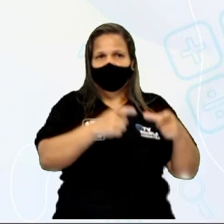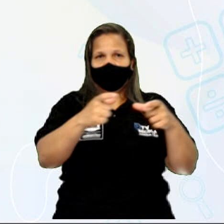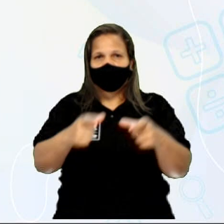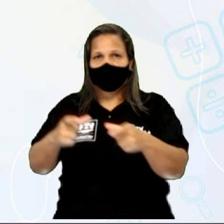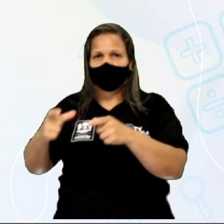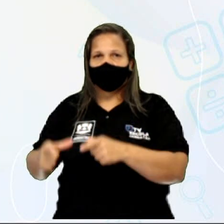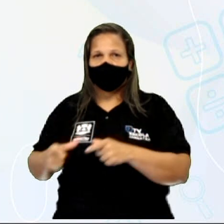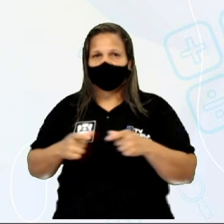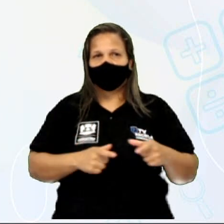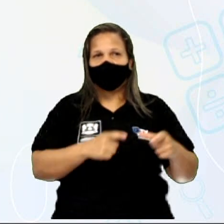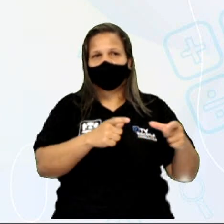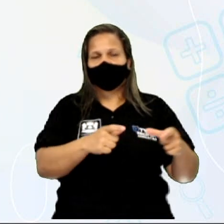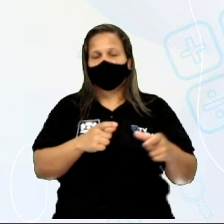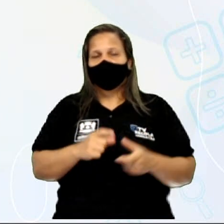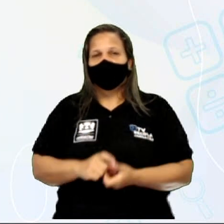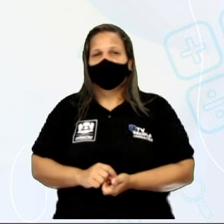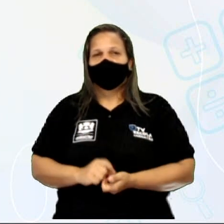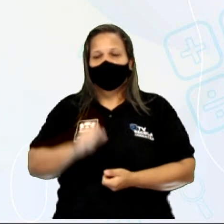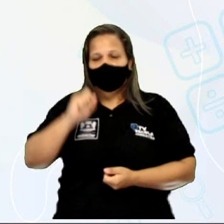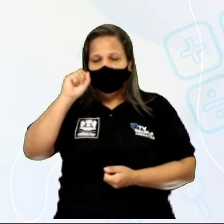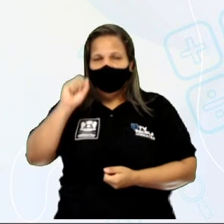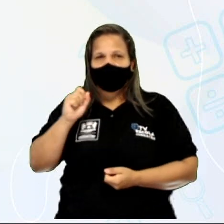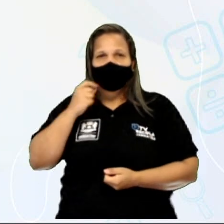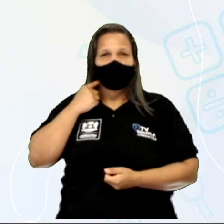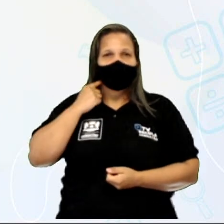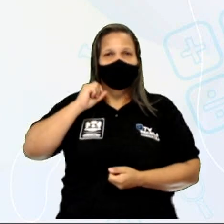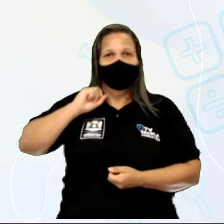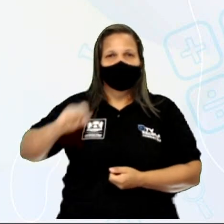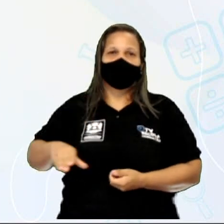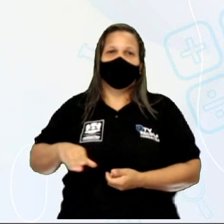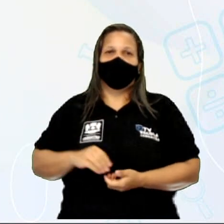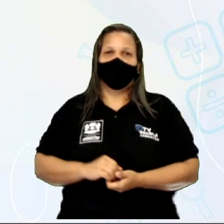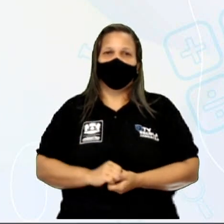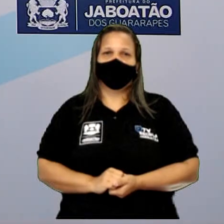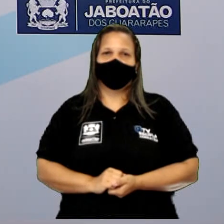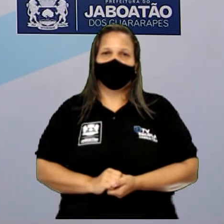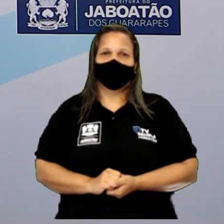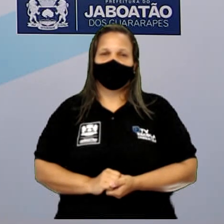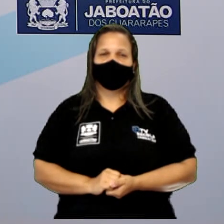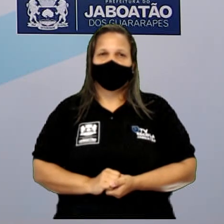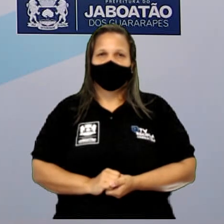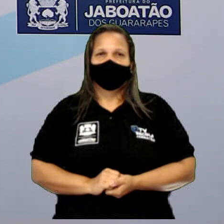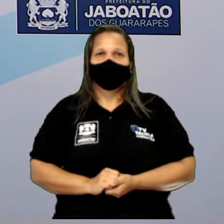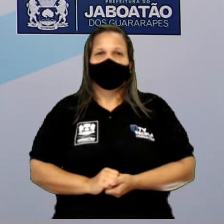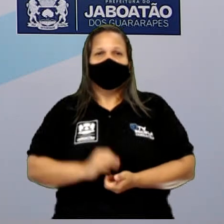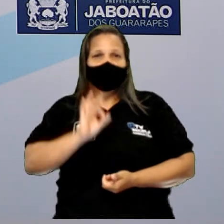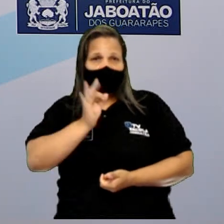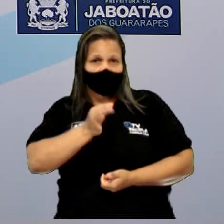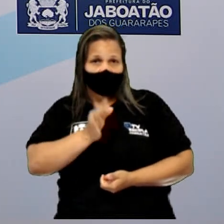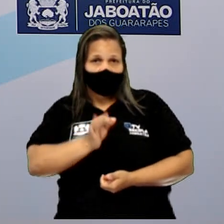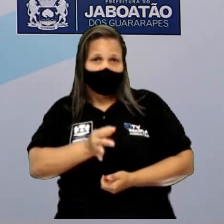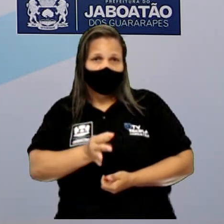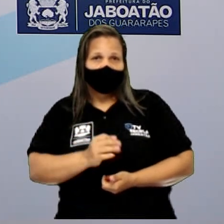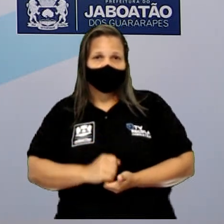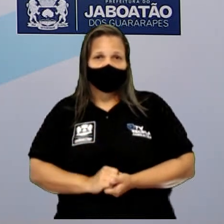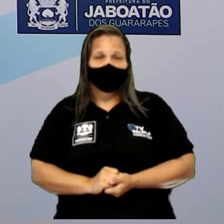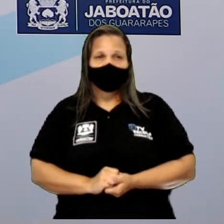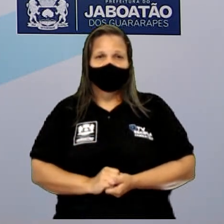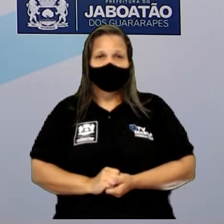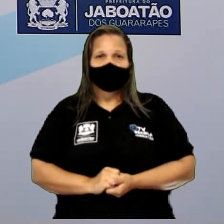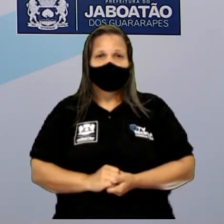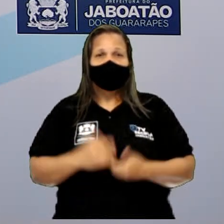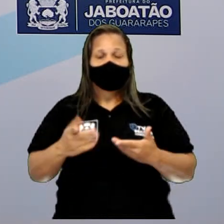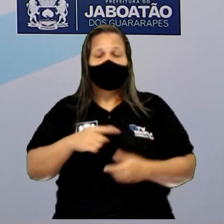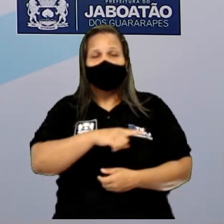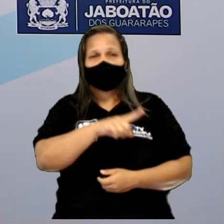jogar fora, definitivamente, essas pilhas e baterias de maneira correta. Então, você vai aí